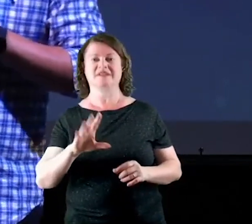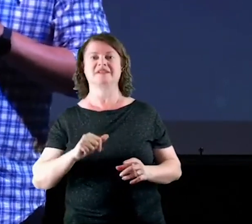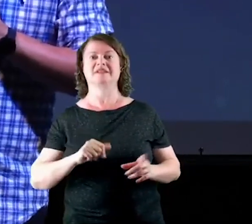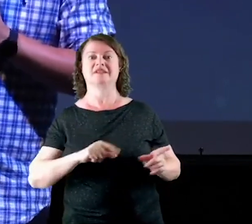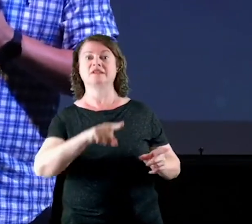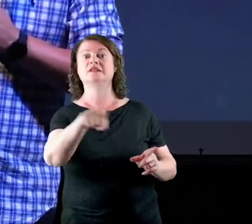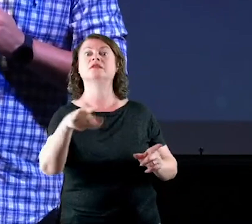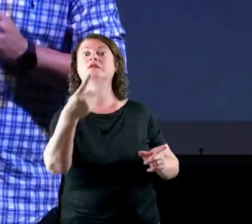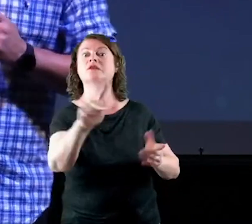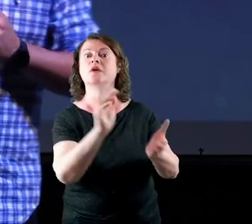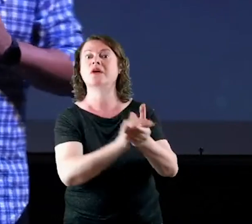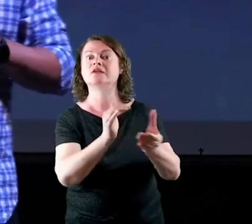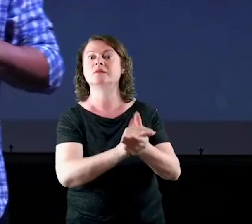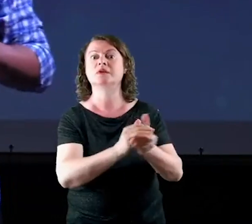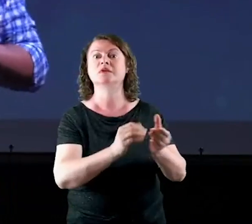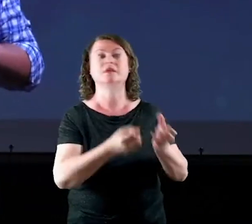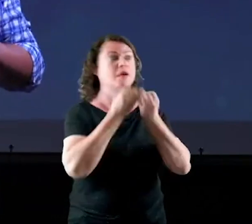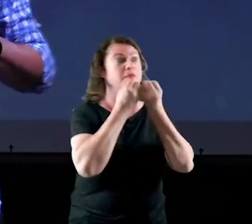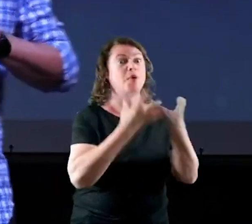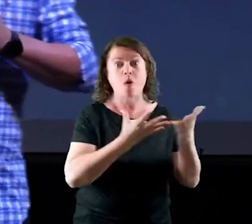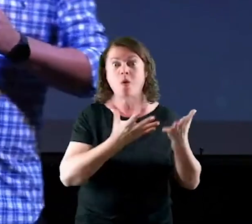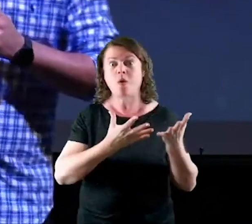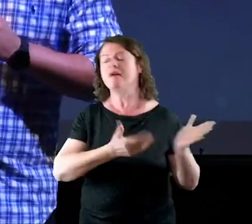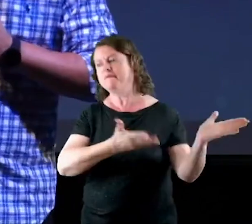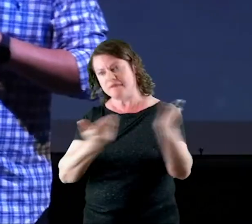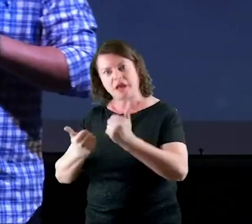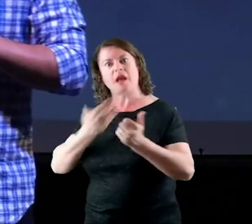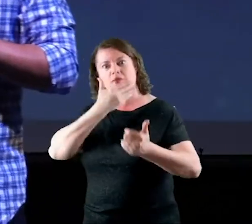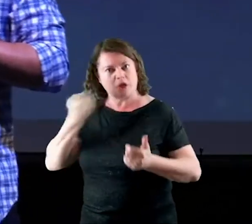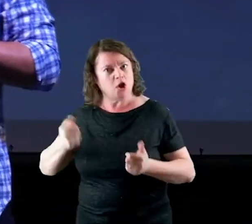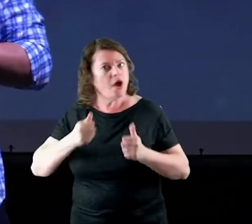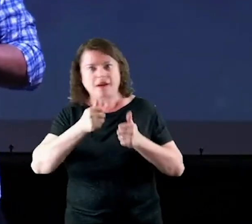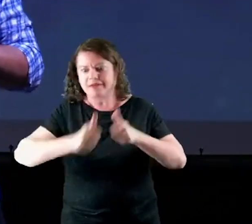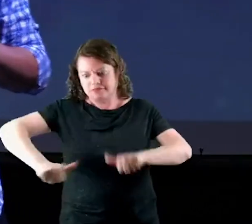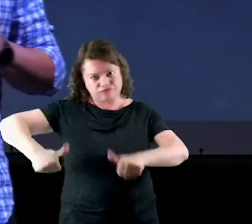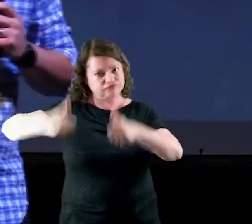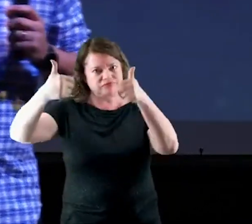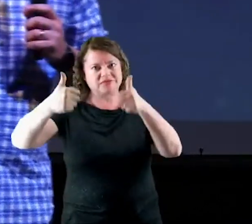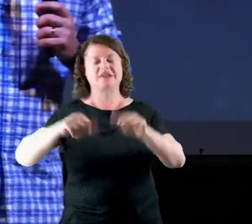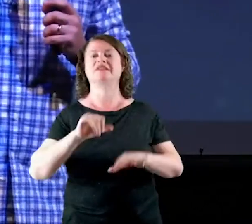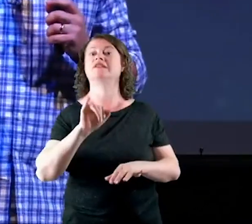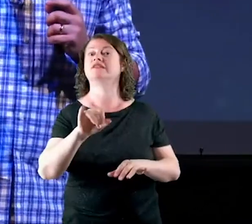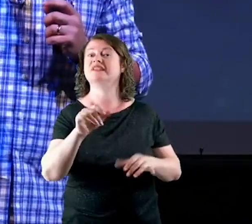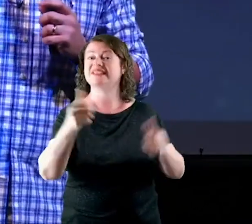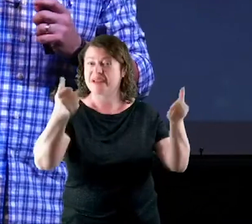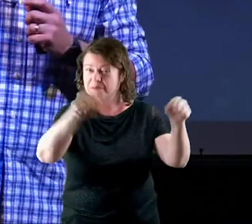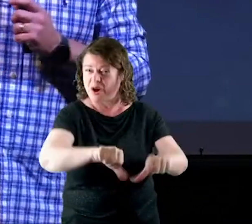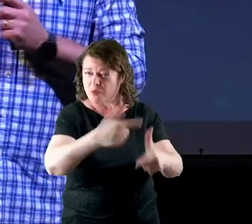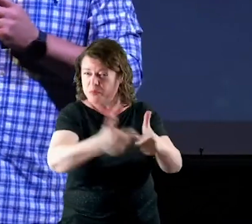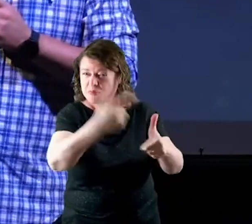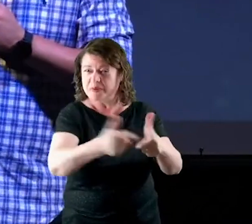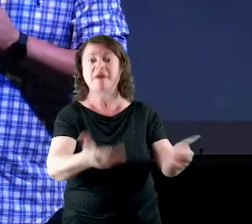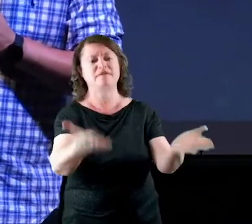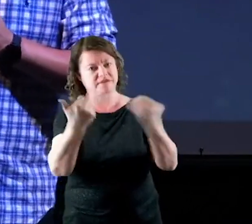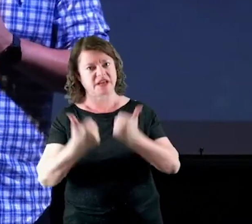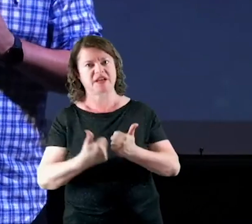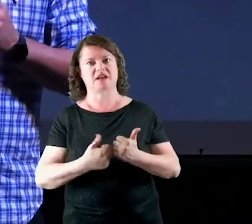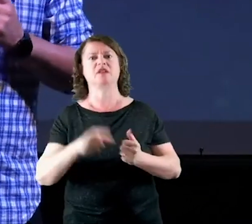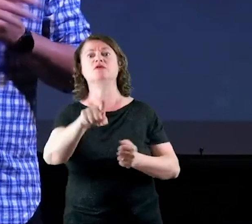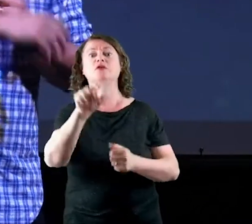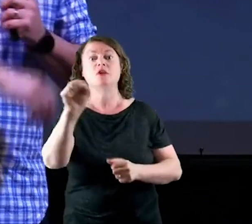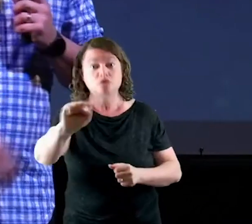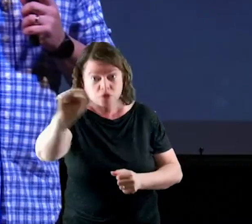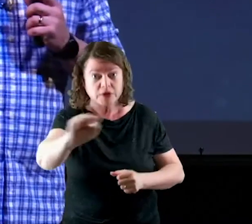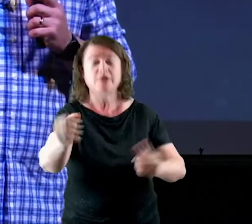se o teu casamento vai mal venha se você quer casar venha se você não é casado venha Deus